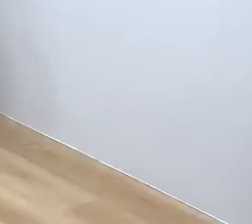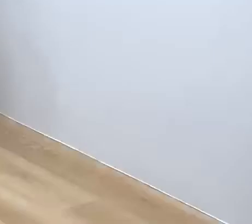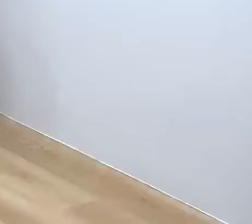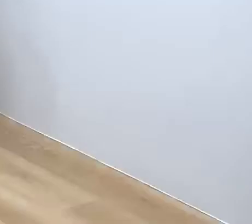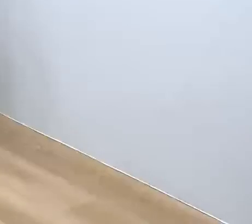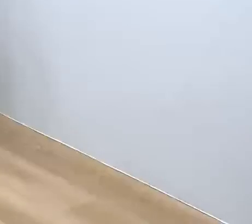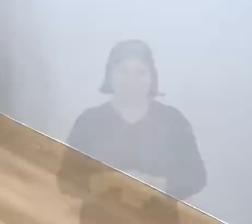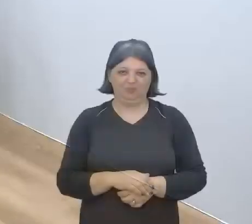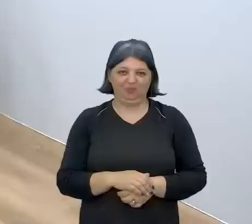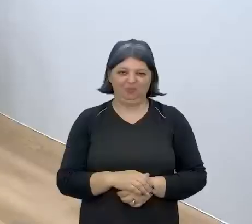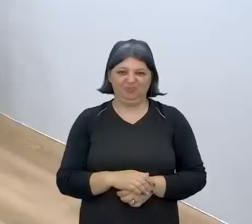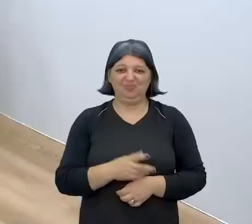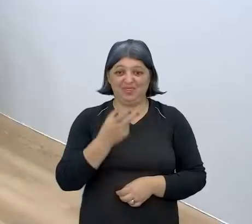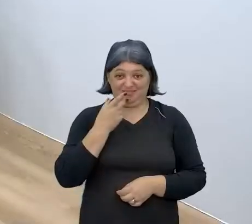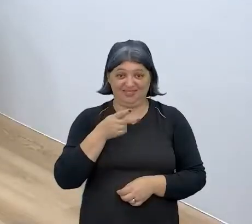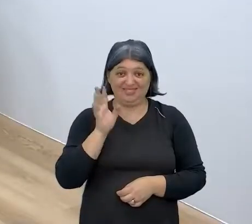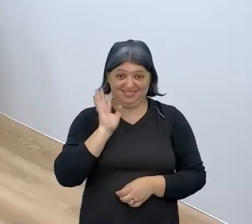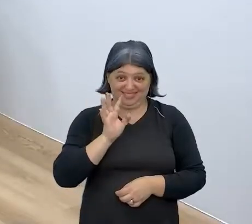Tchau.